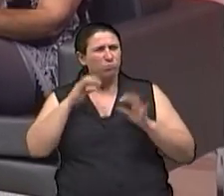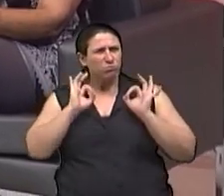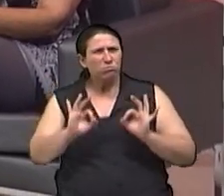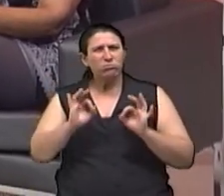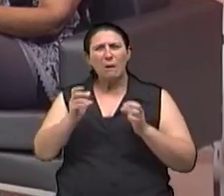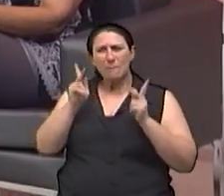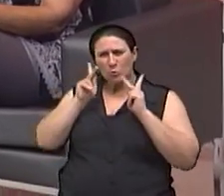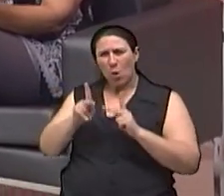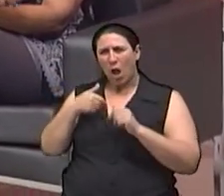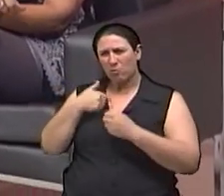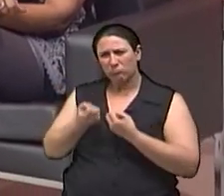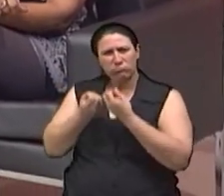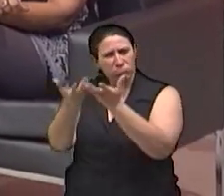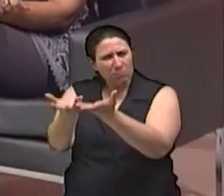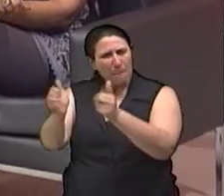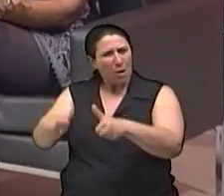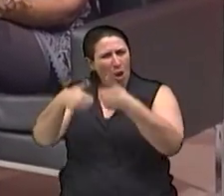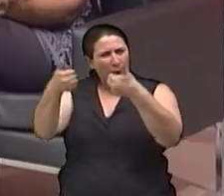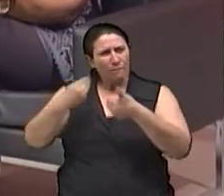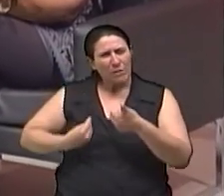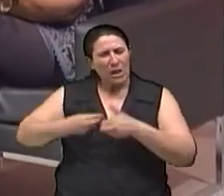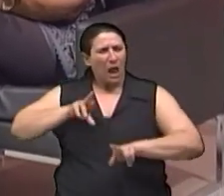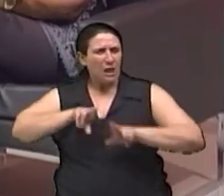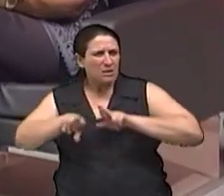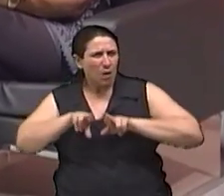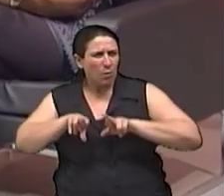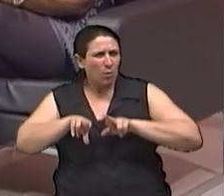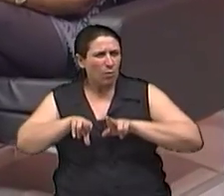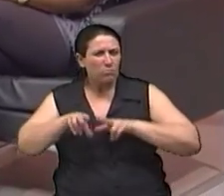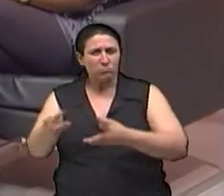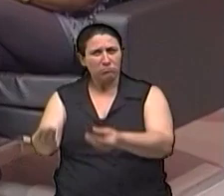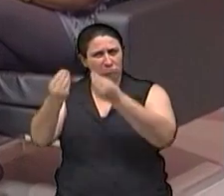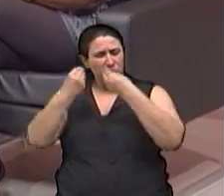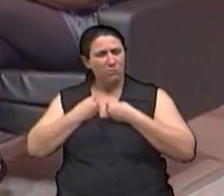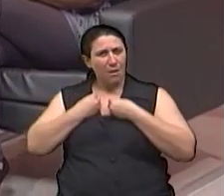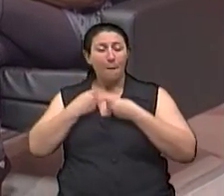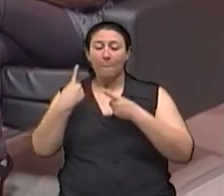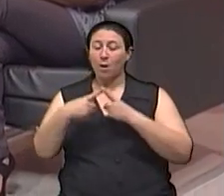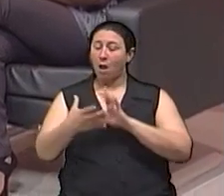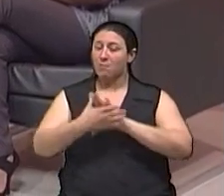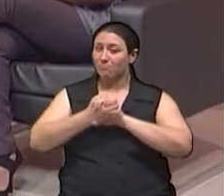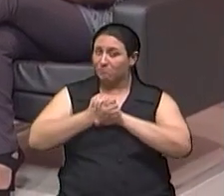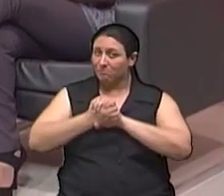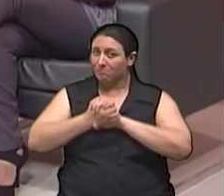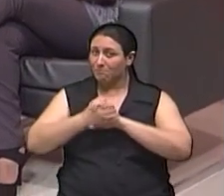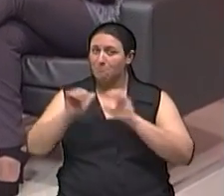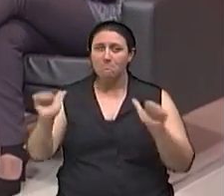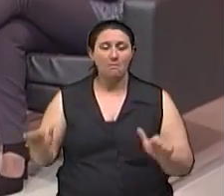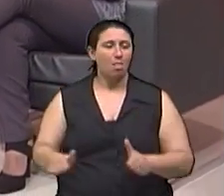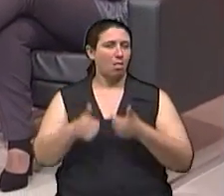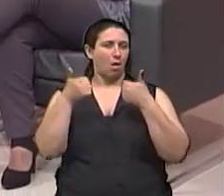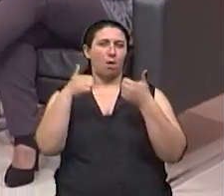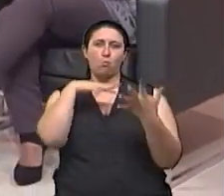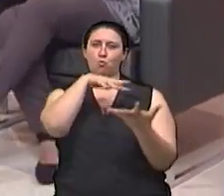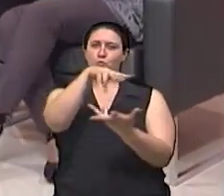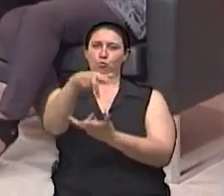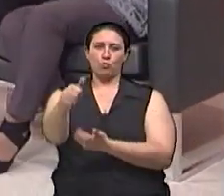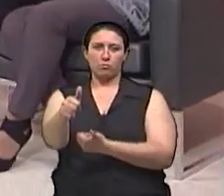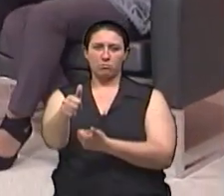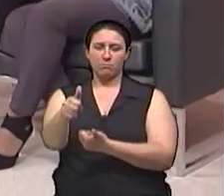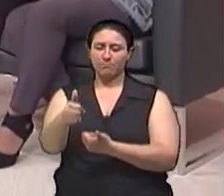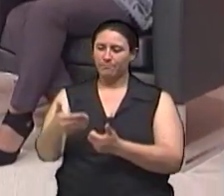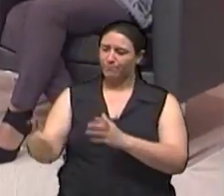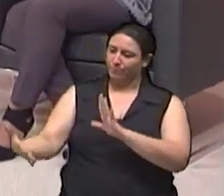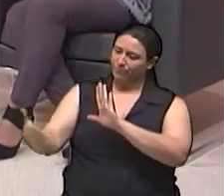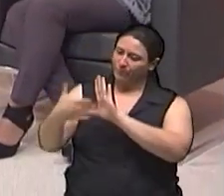Como é que a gente pode melhorar essas relações? De mãos dadas O mundo fica bem melhor Tu me dá tua mão esquerda E nós